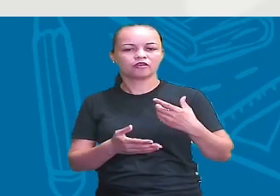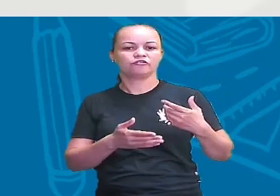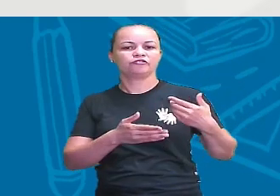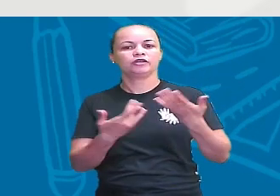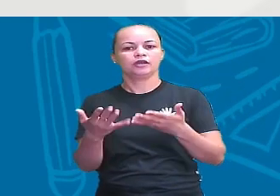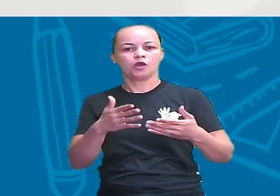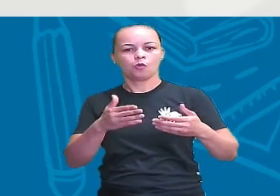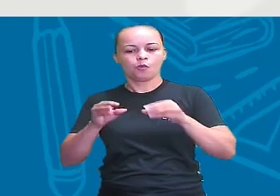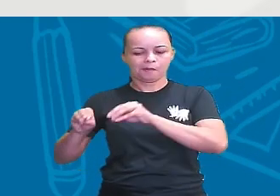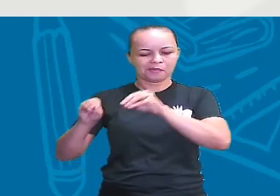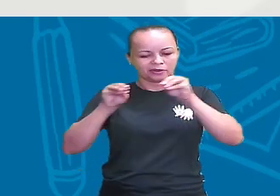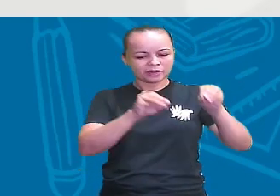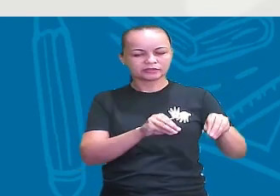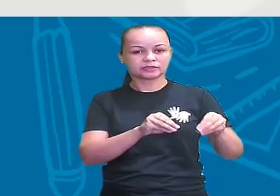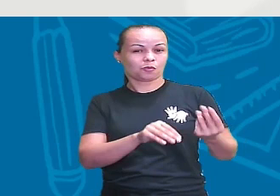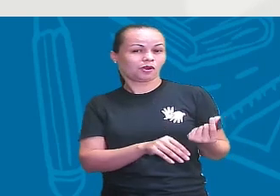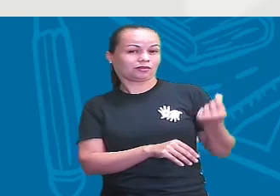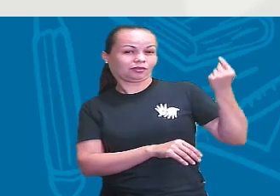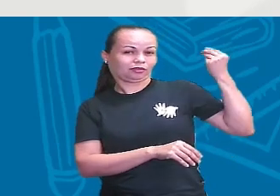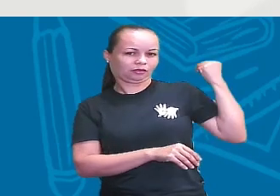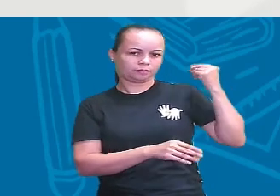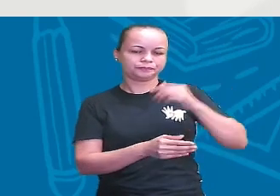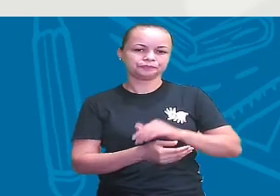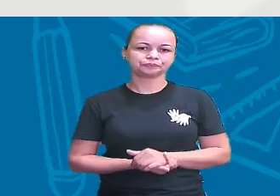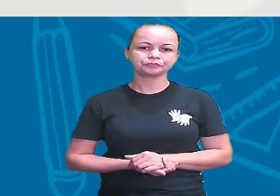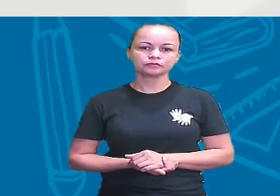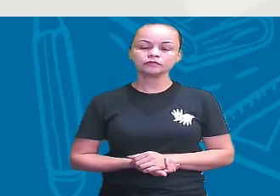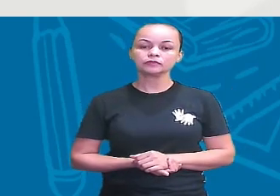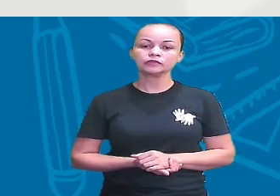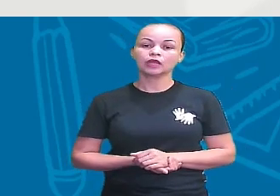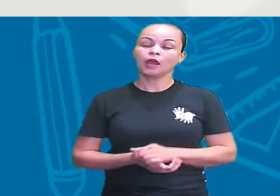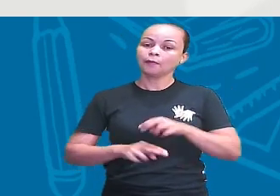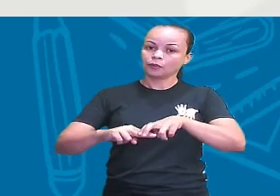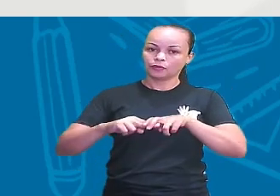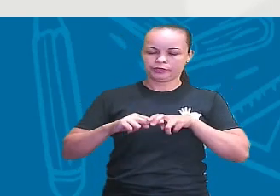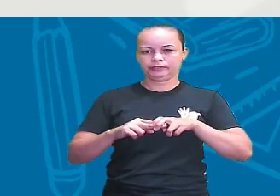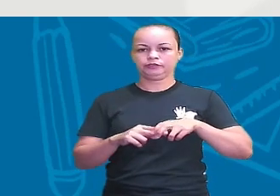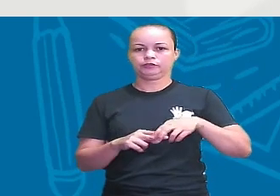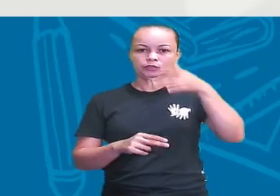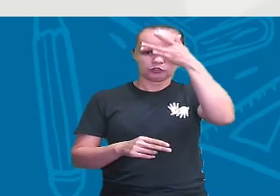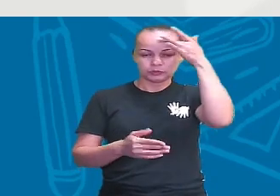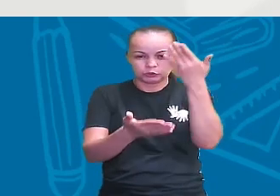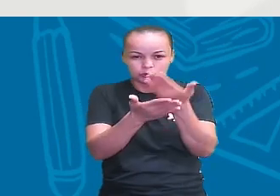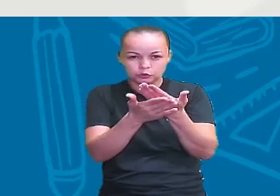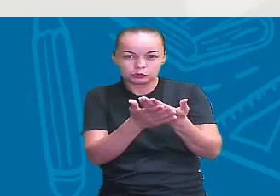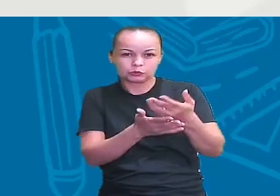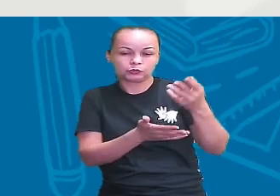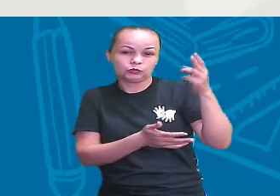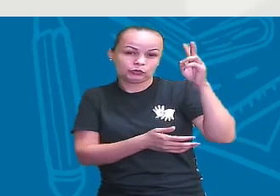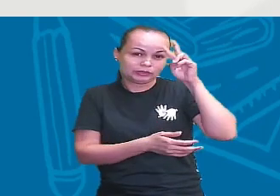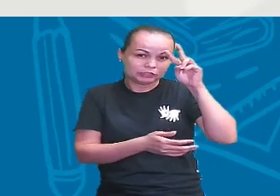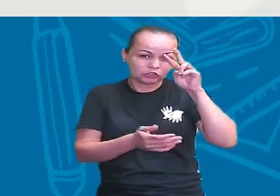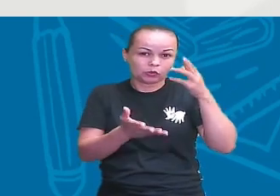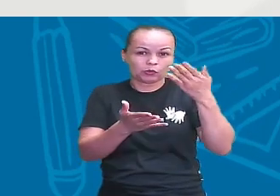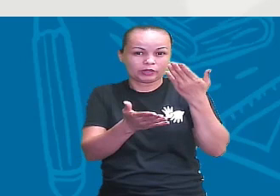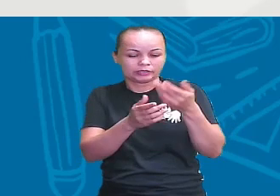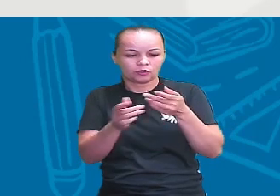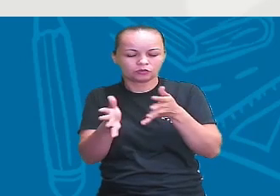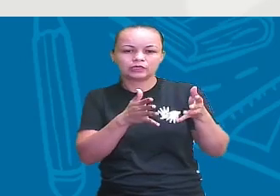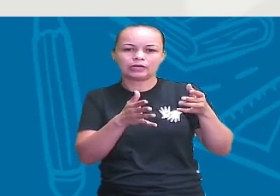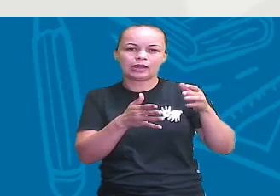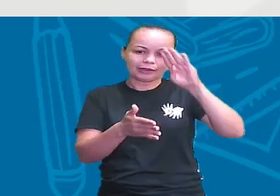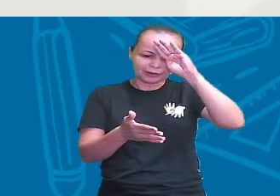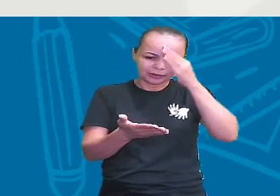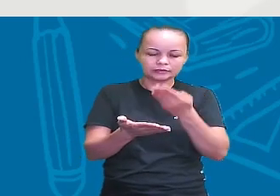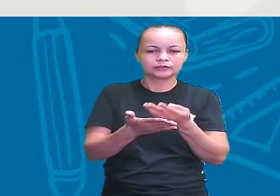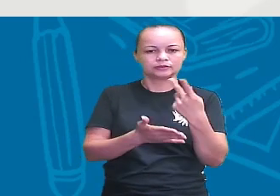tempo atrás, certo? Então, por isso que os cientistas, eles acreditam que houve essa migração do estreito de Bering,